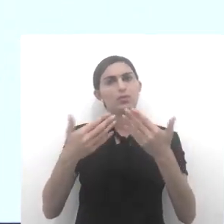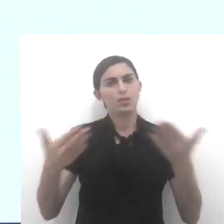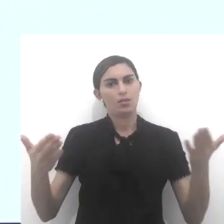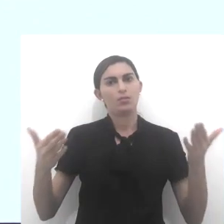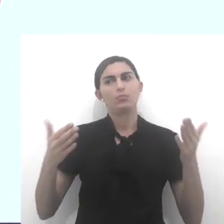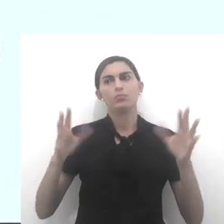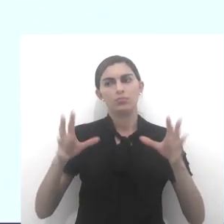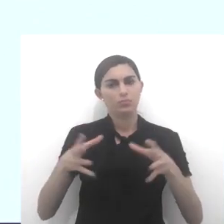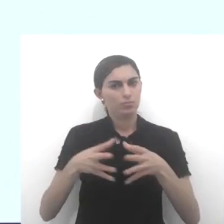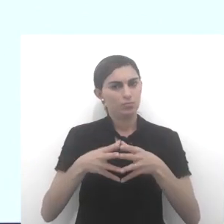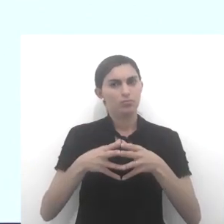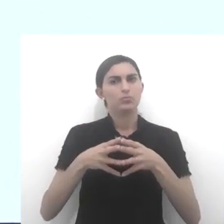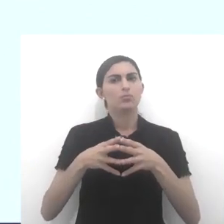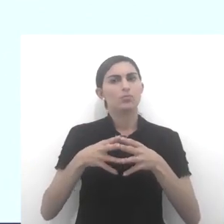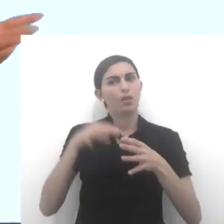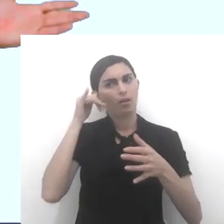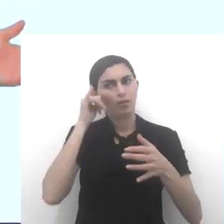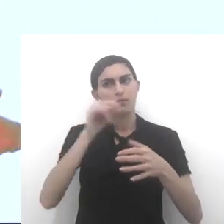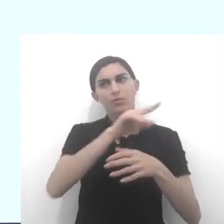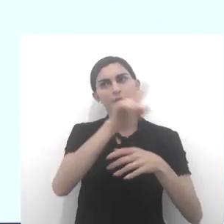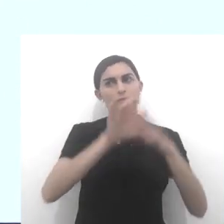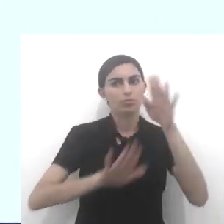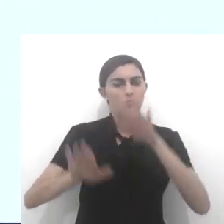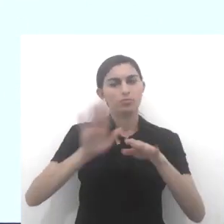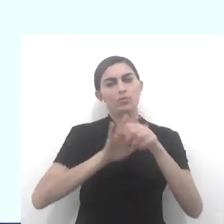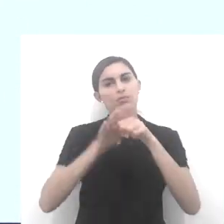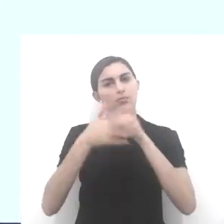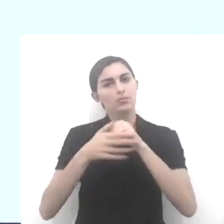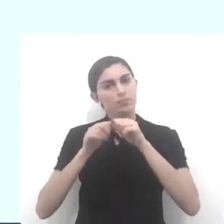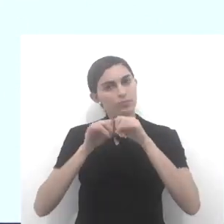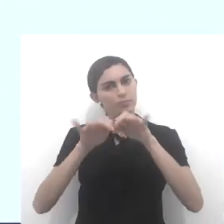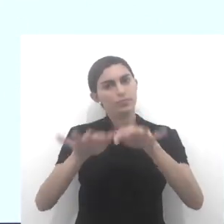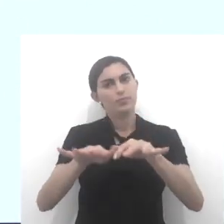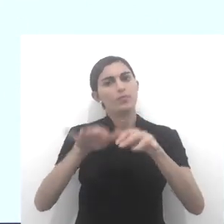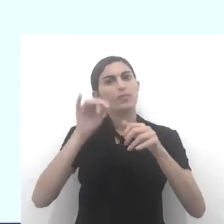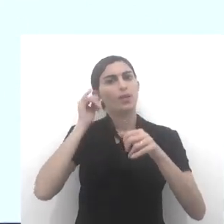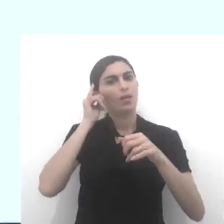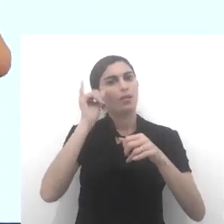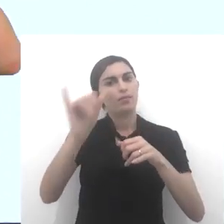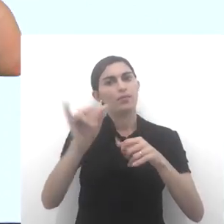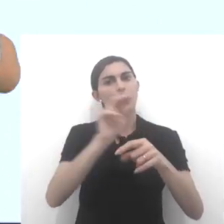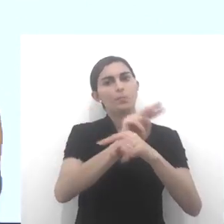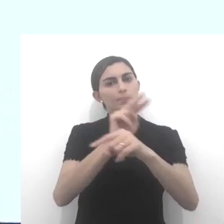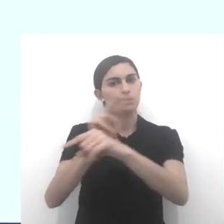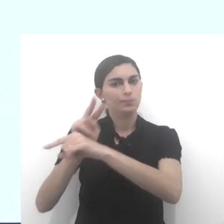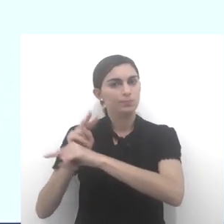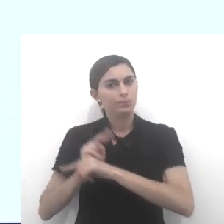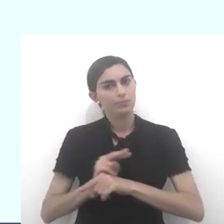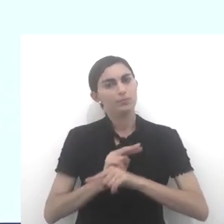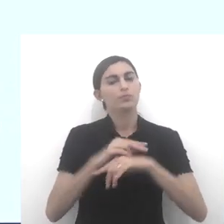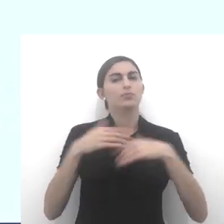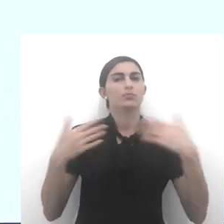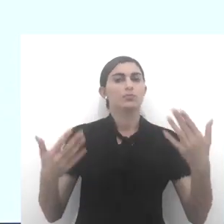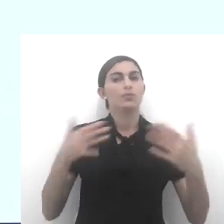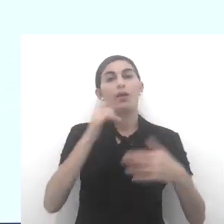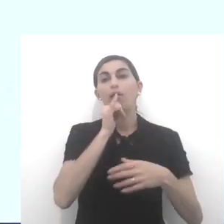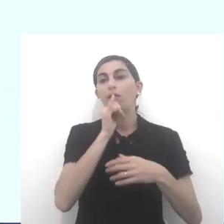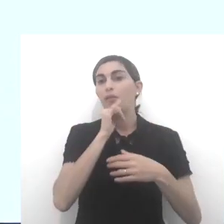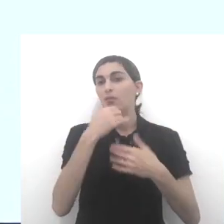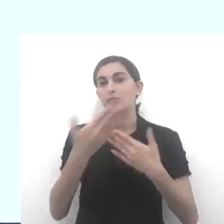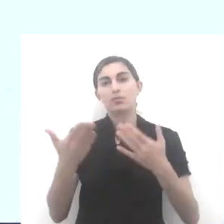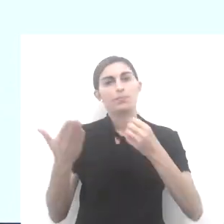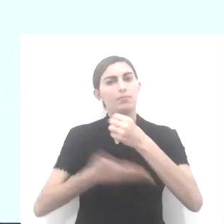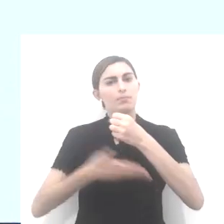A unirem forças contra a questão do coronavírus. Isso é de evitar da prevenção. Então, é um